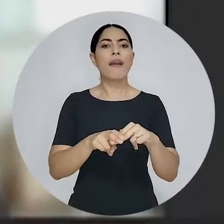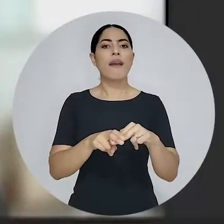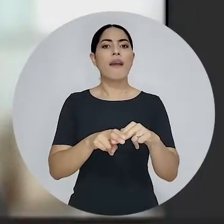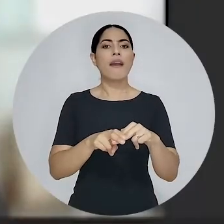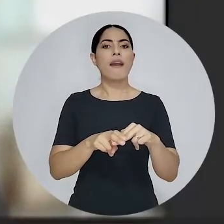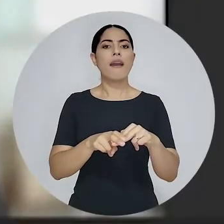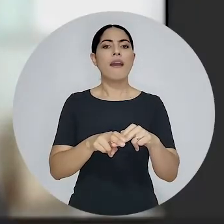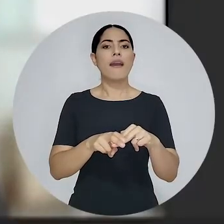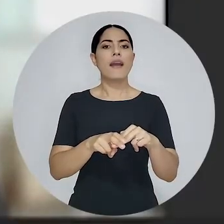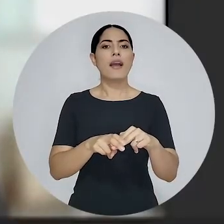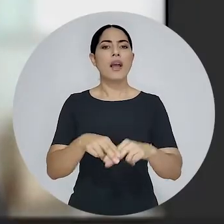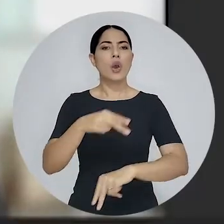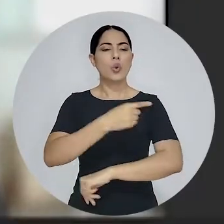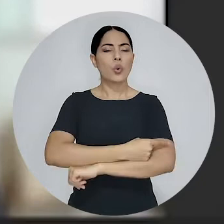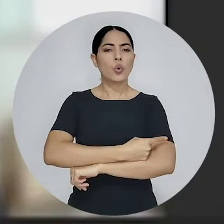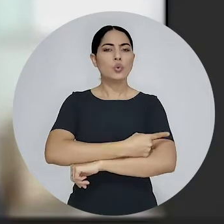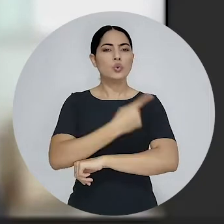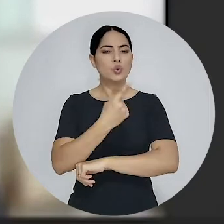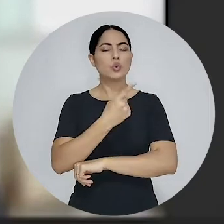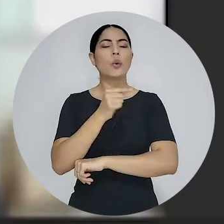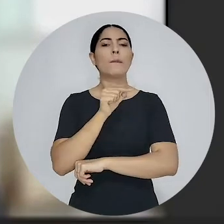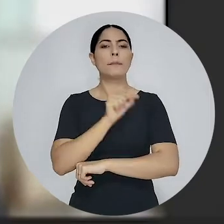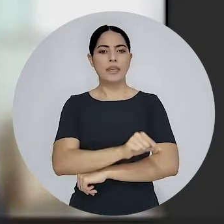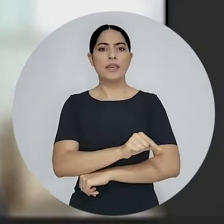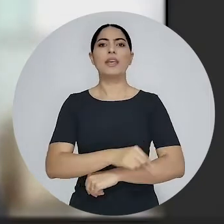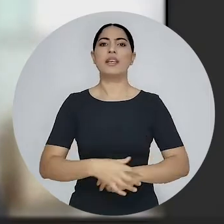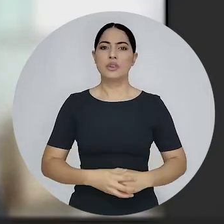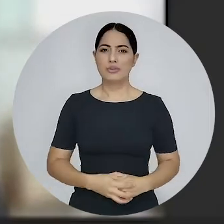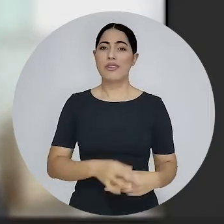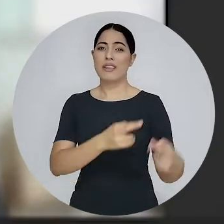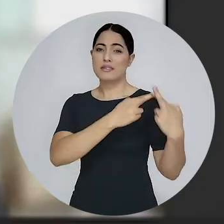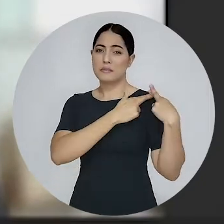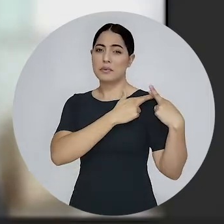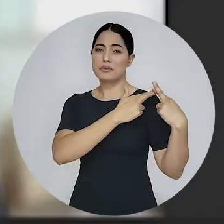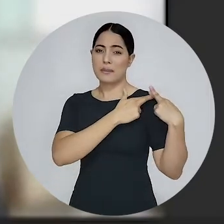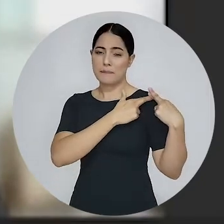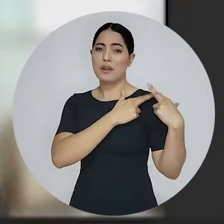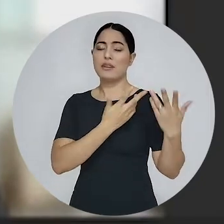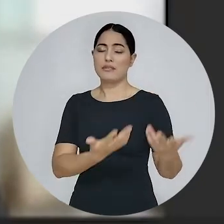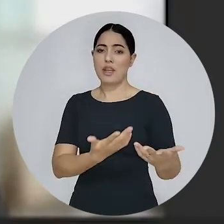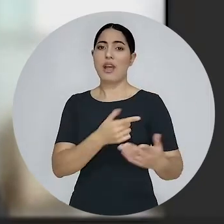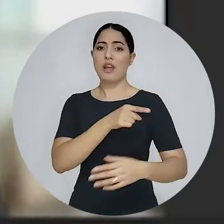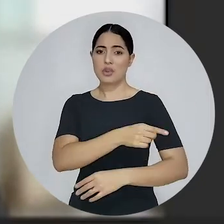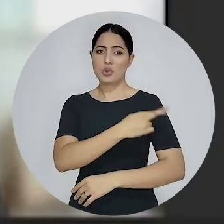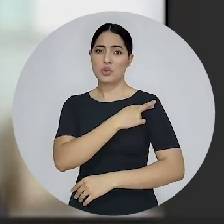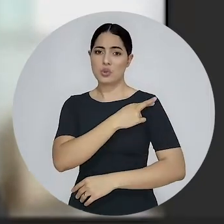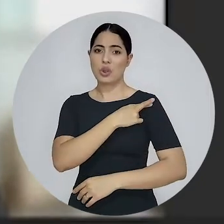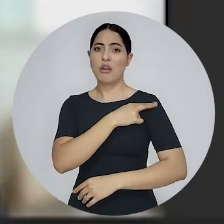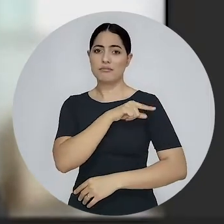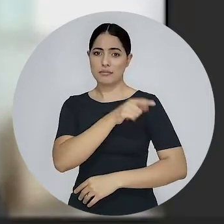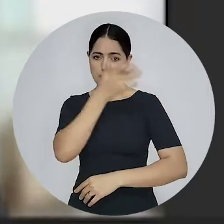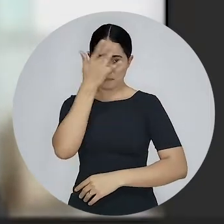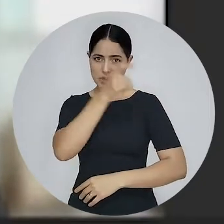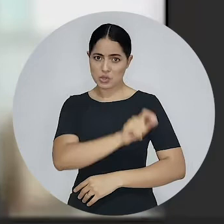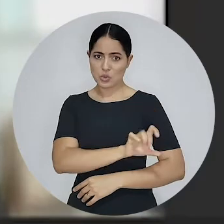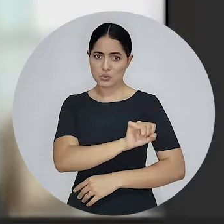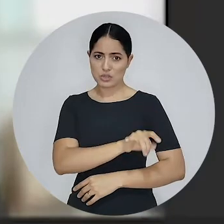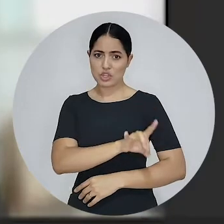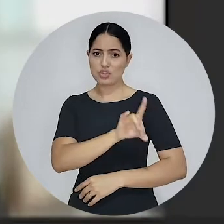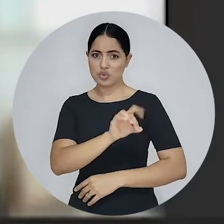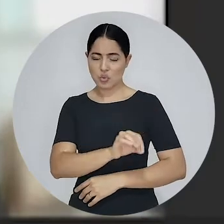atividade dos condomínios, da responsabilidade do síndico, das situações que estão